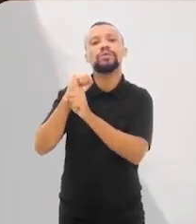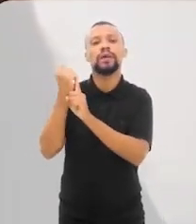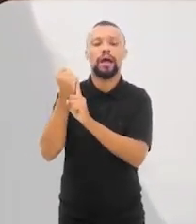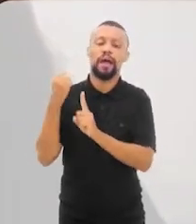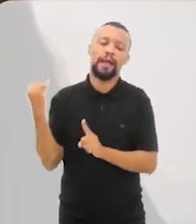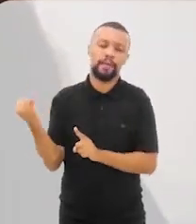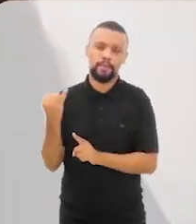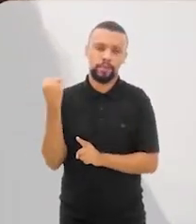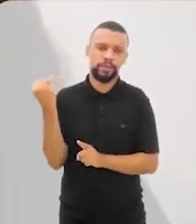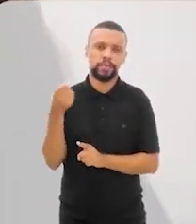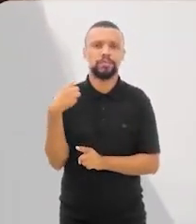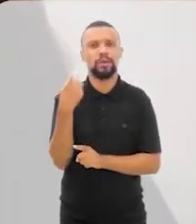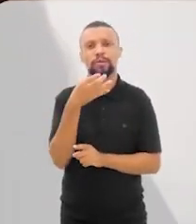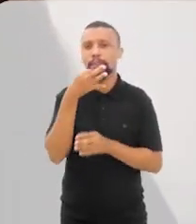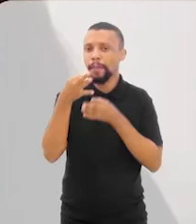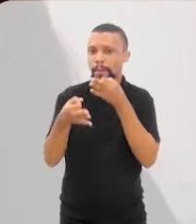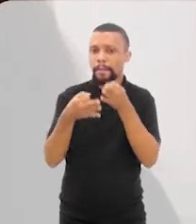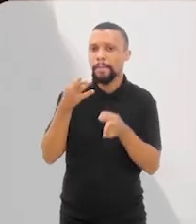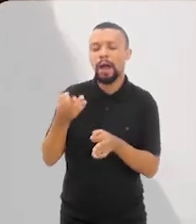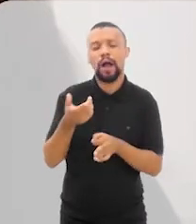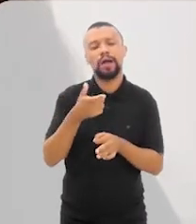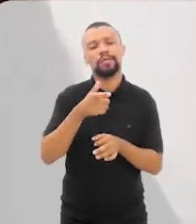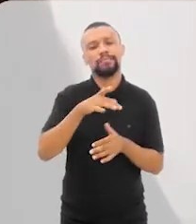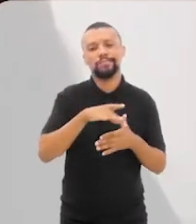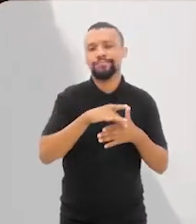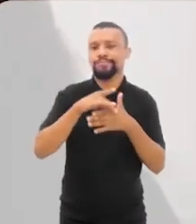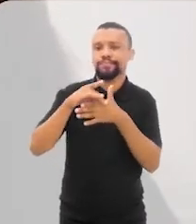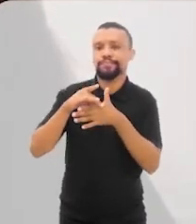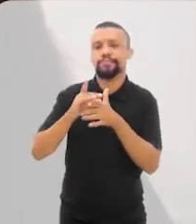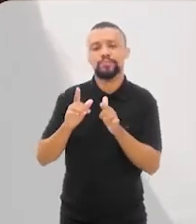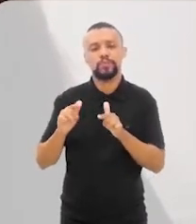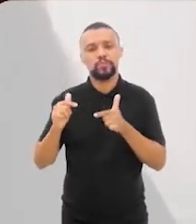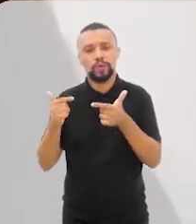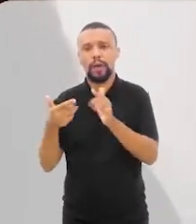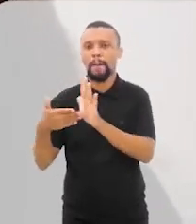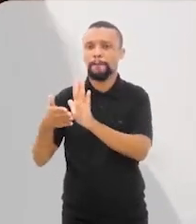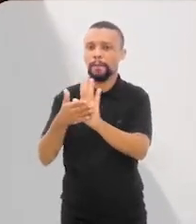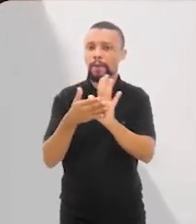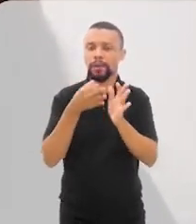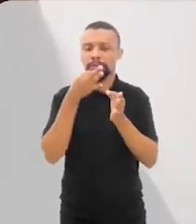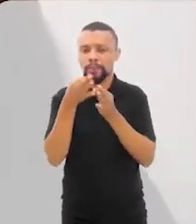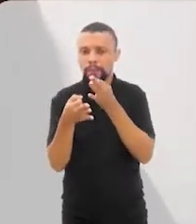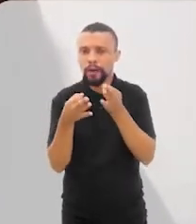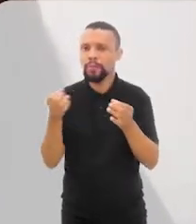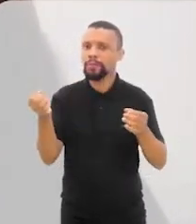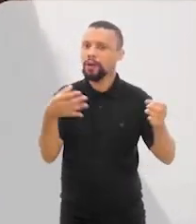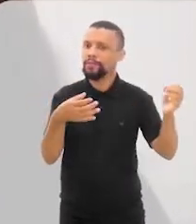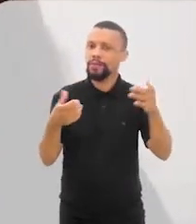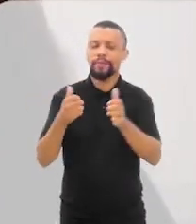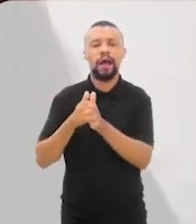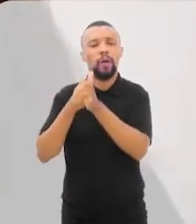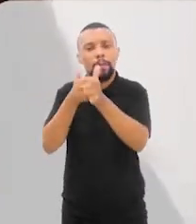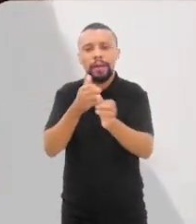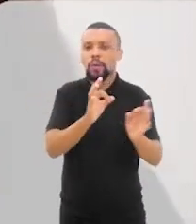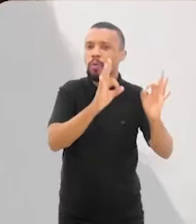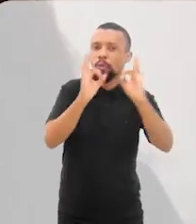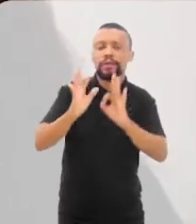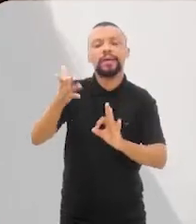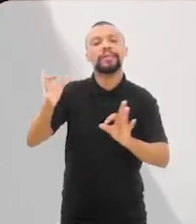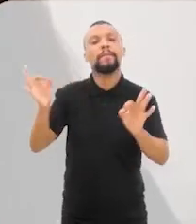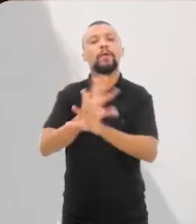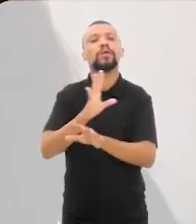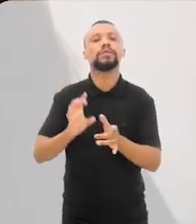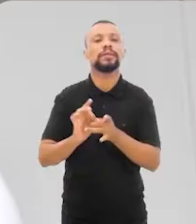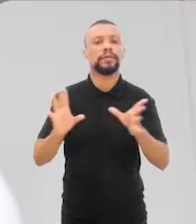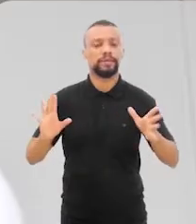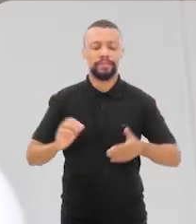Eu acho que é importante a gente justamente colocar os atores envolvidos para fazer novas proposições e acompanhar a implantação do